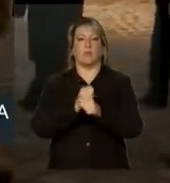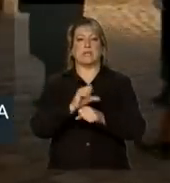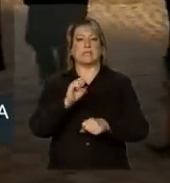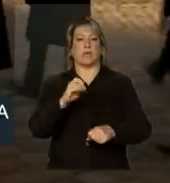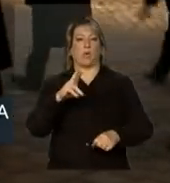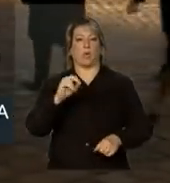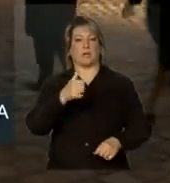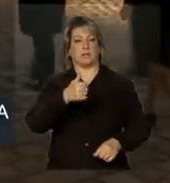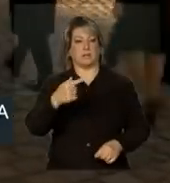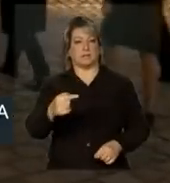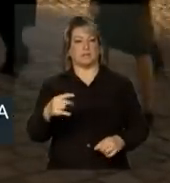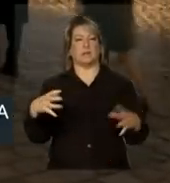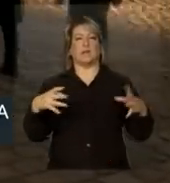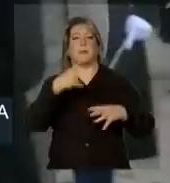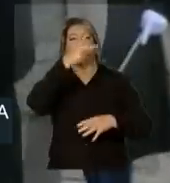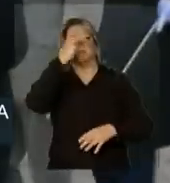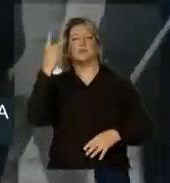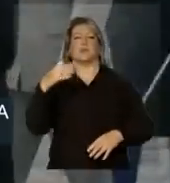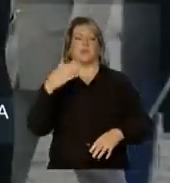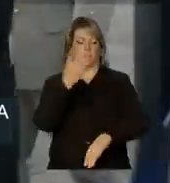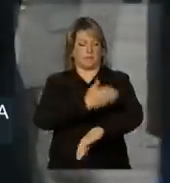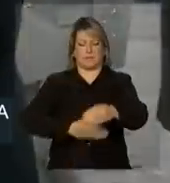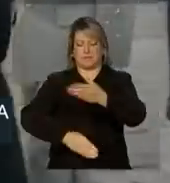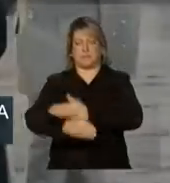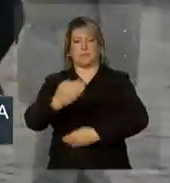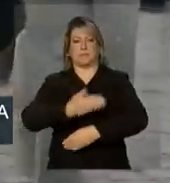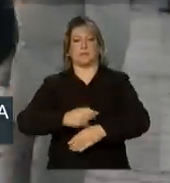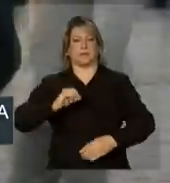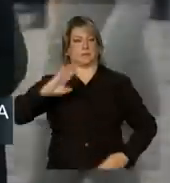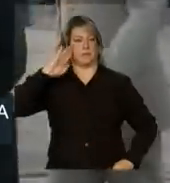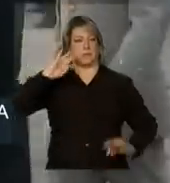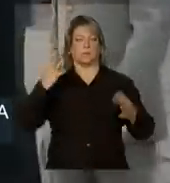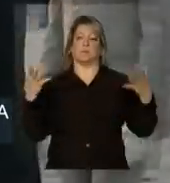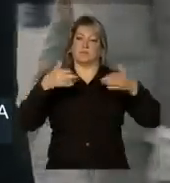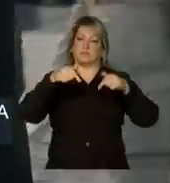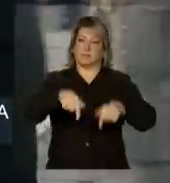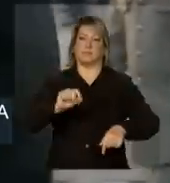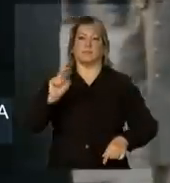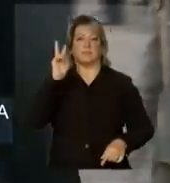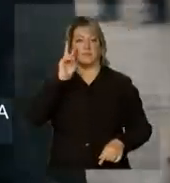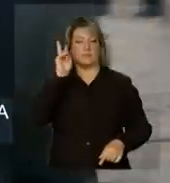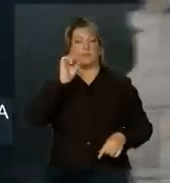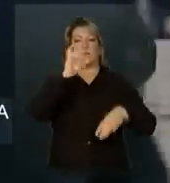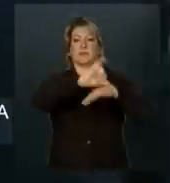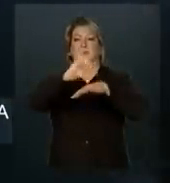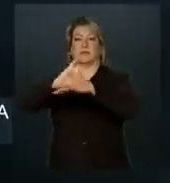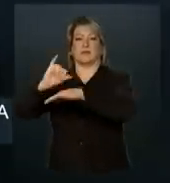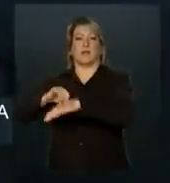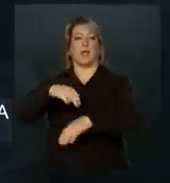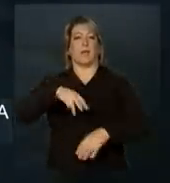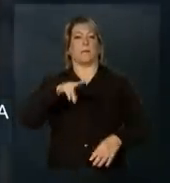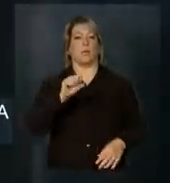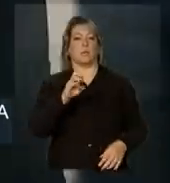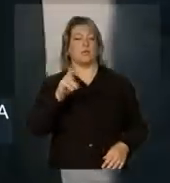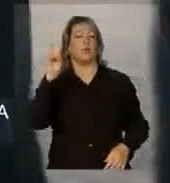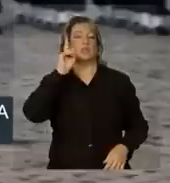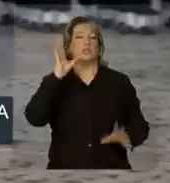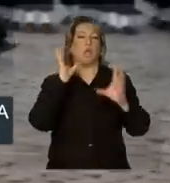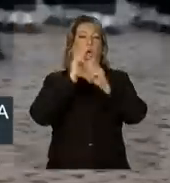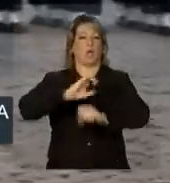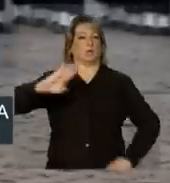abrigo a militares mutilados. Hoje o prédio é também sede de vários museus de arte e história militar.